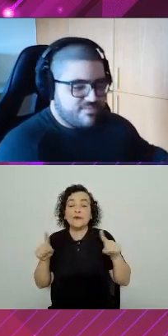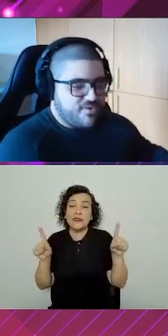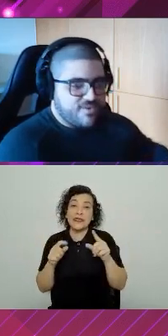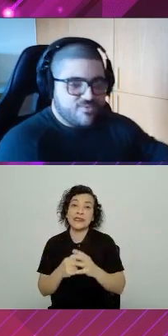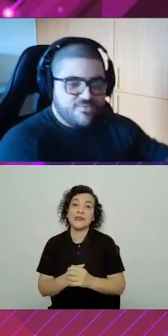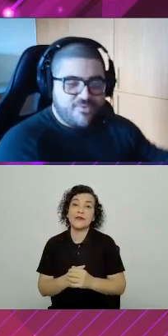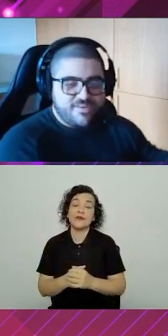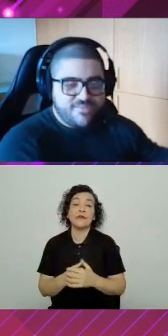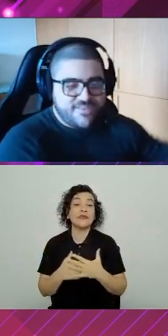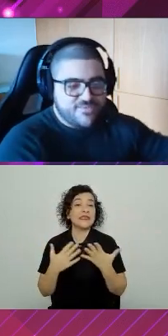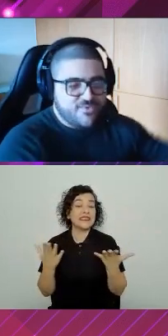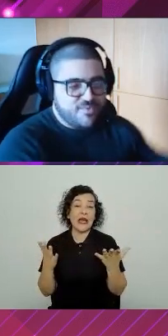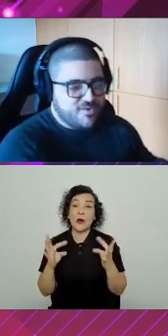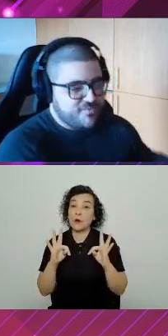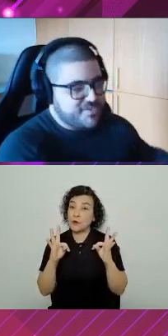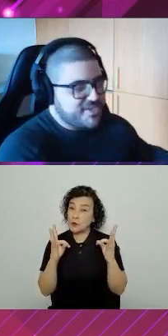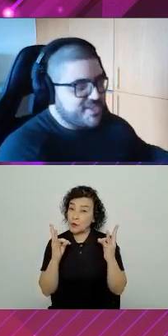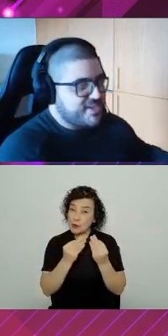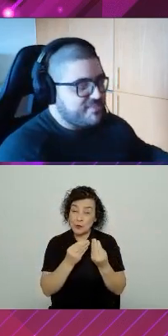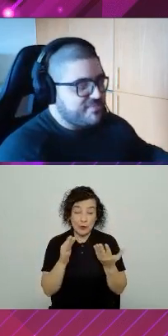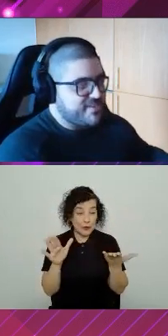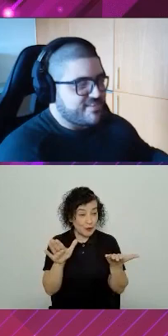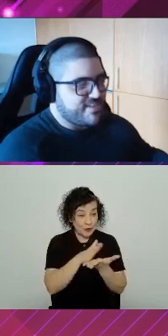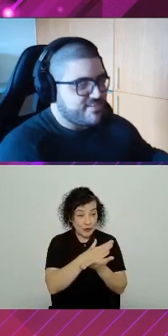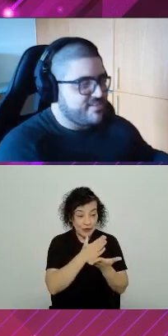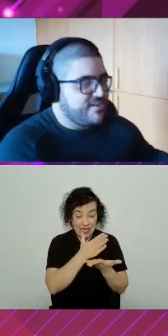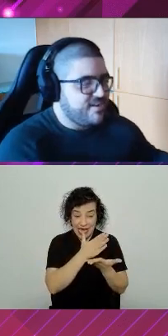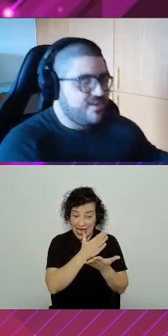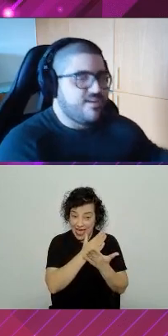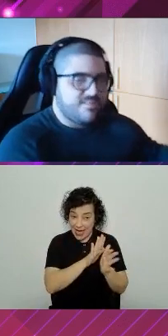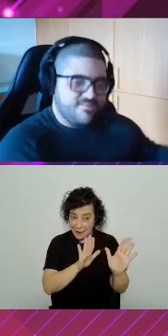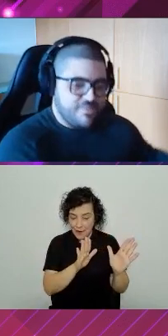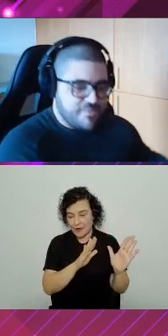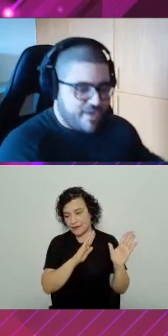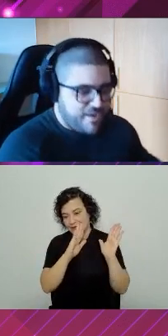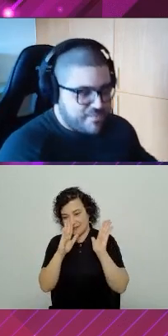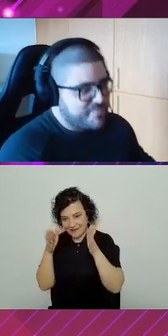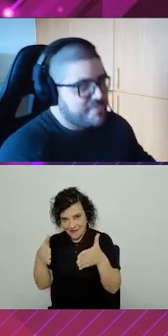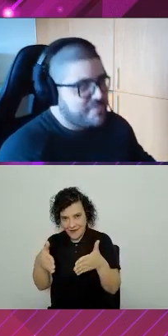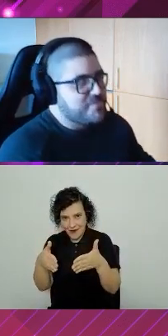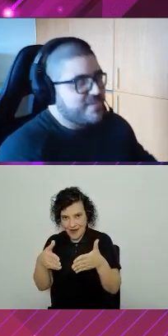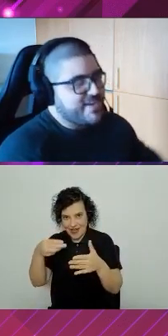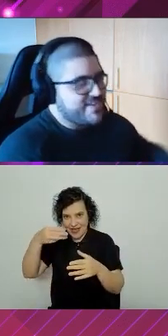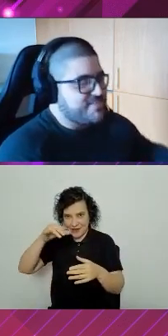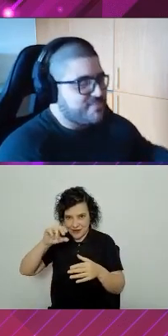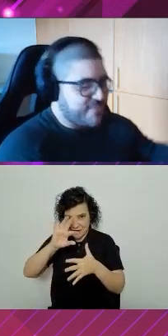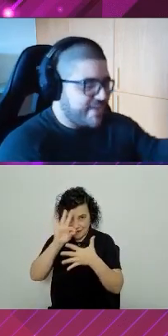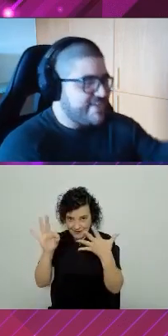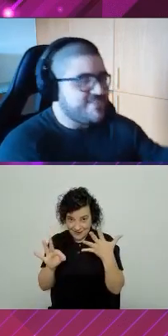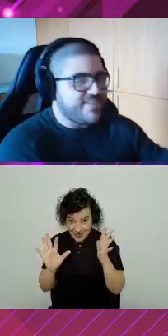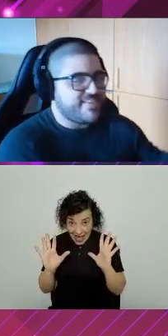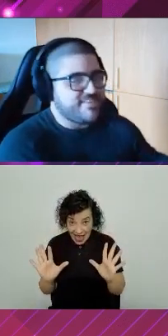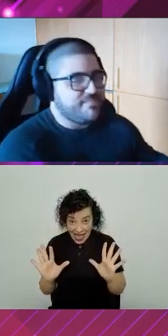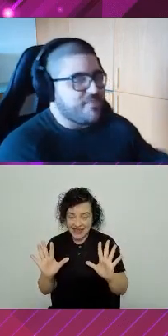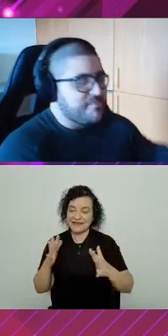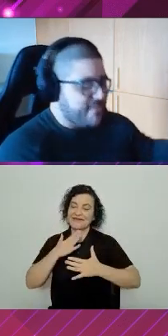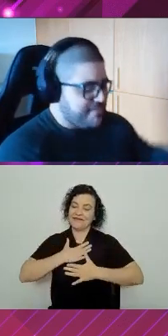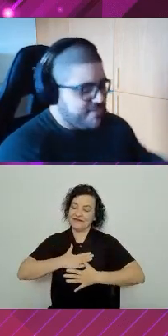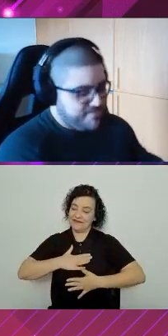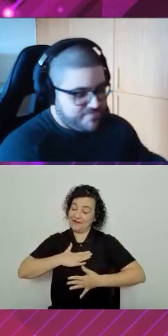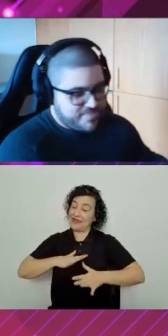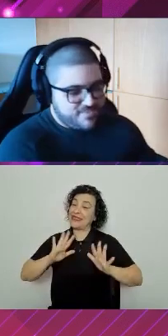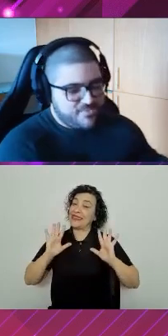Então, joga tudo fora, faz tudo com micro front-end daqui para frente, certo? Vamos com calma. O que a gente vai ter de